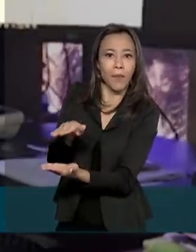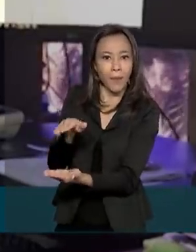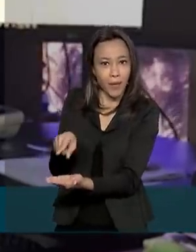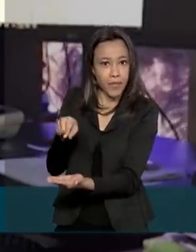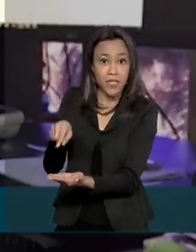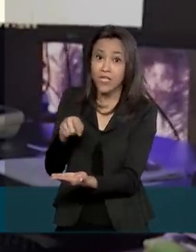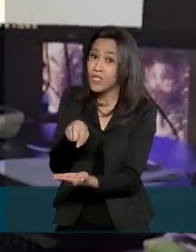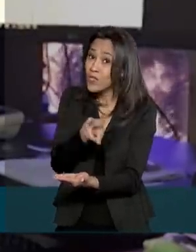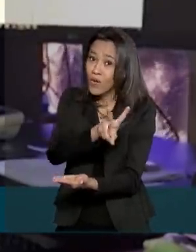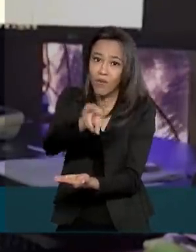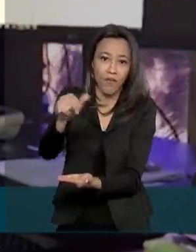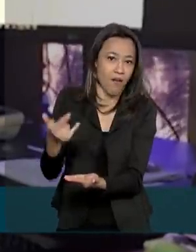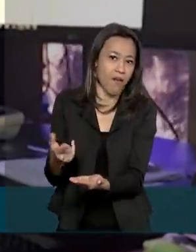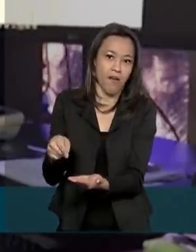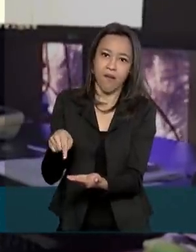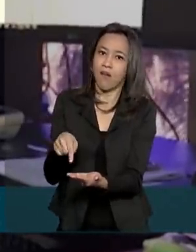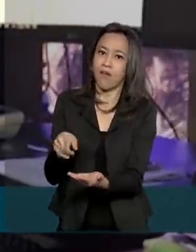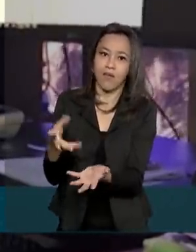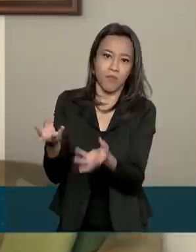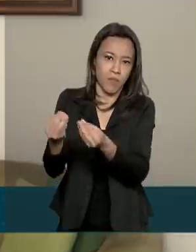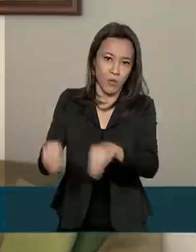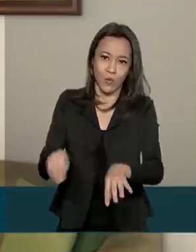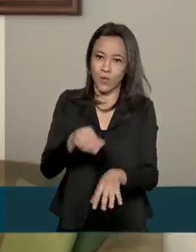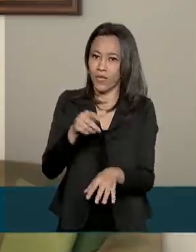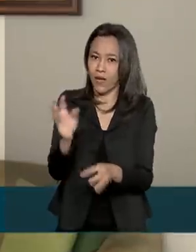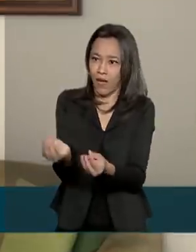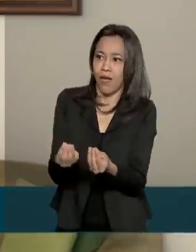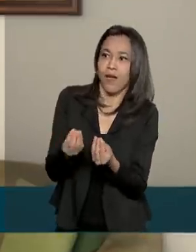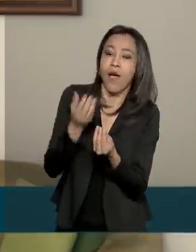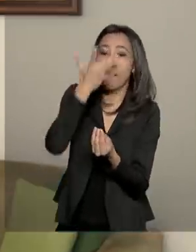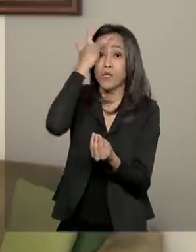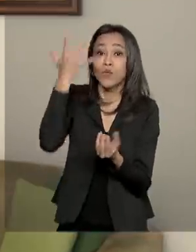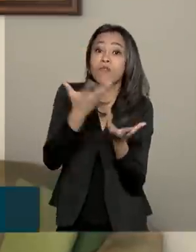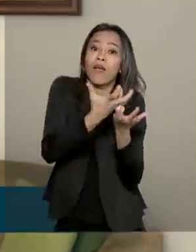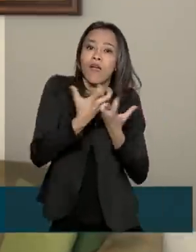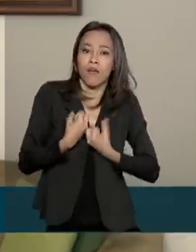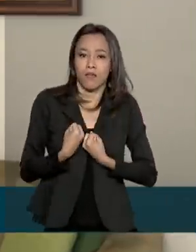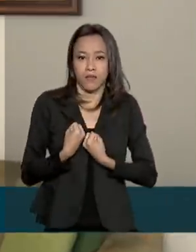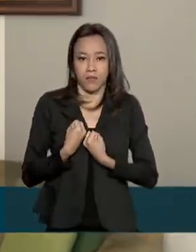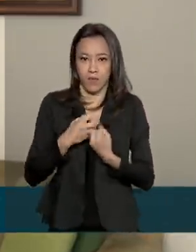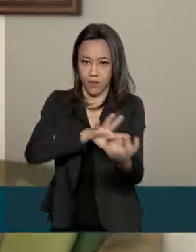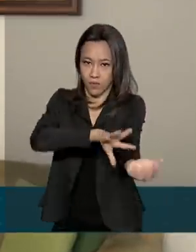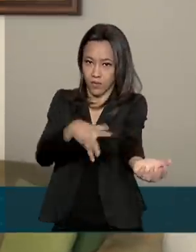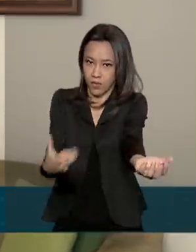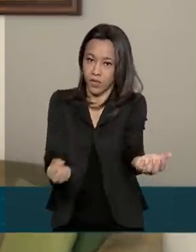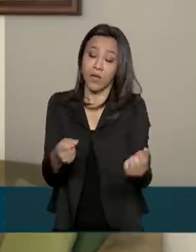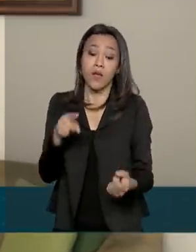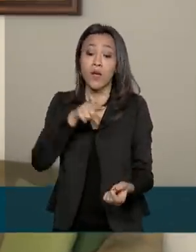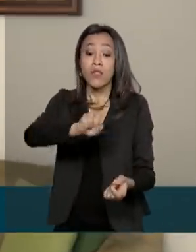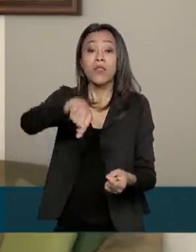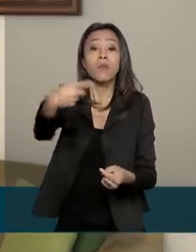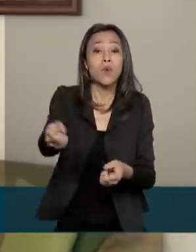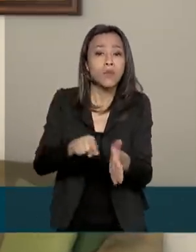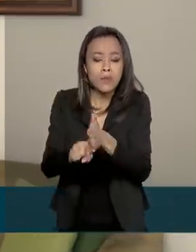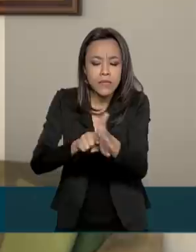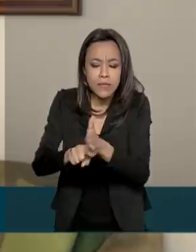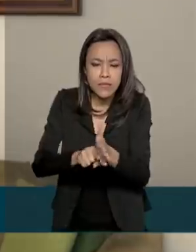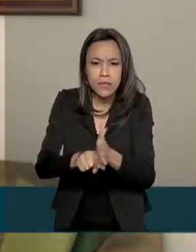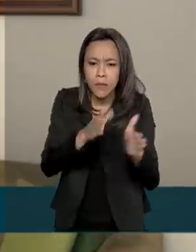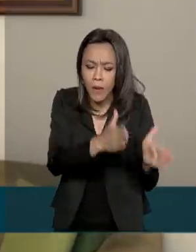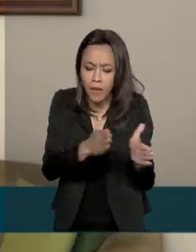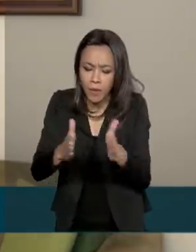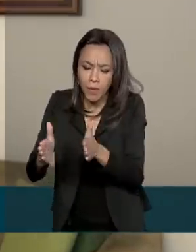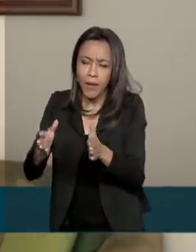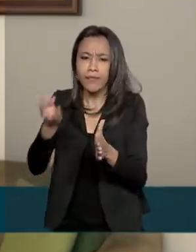prejudicar o doador. O próximo passo da pesquisa é testar a eficácia do tratamento em